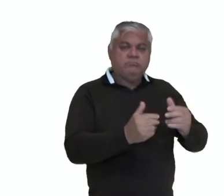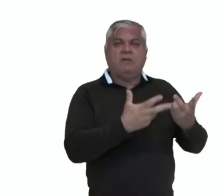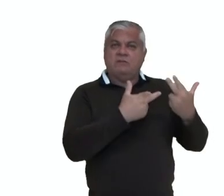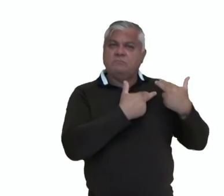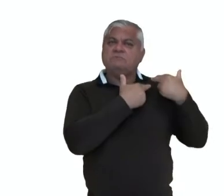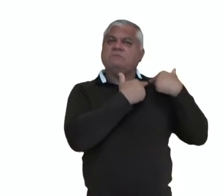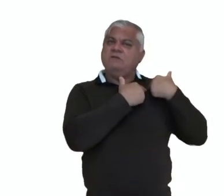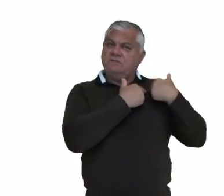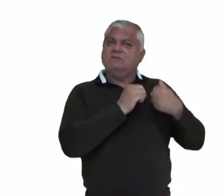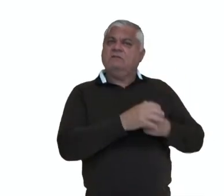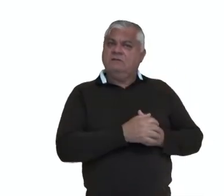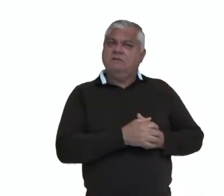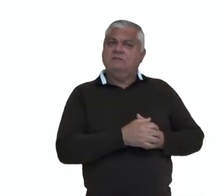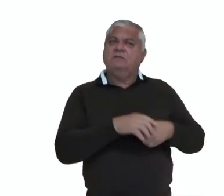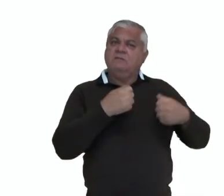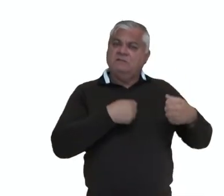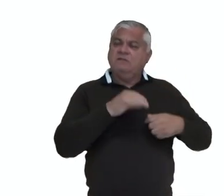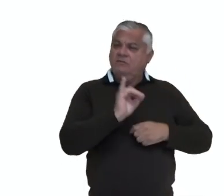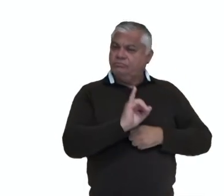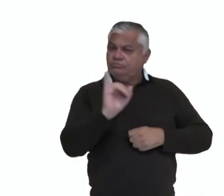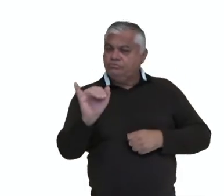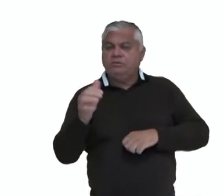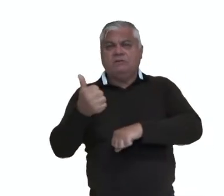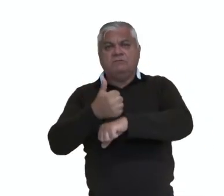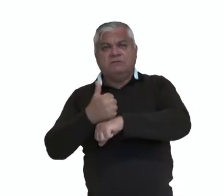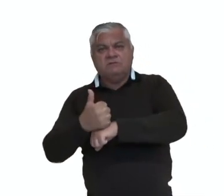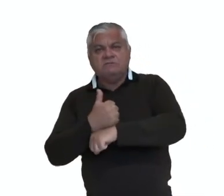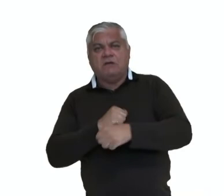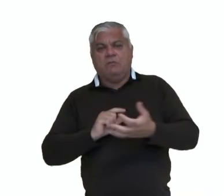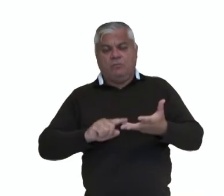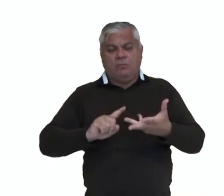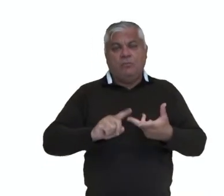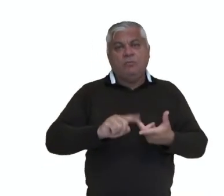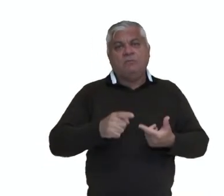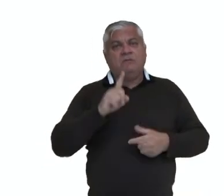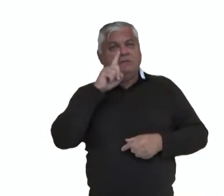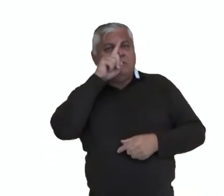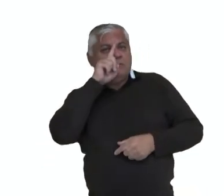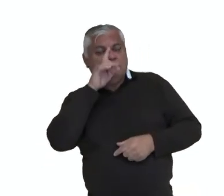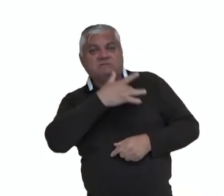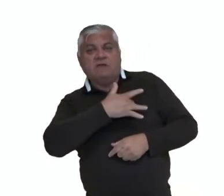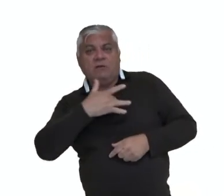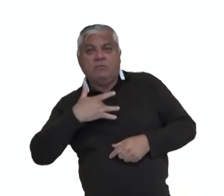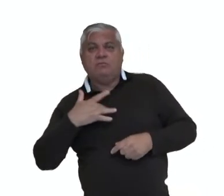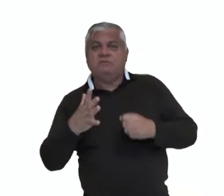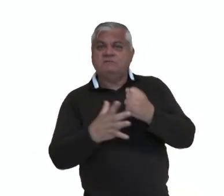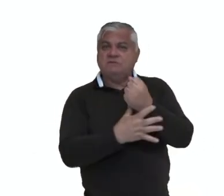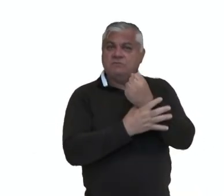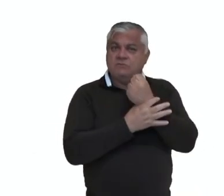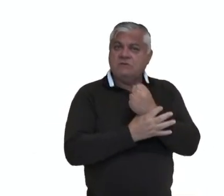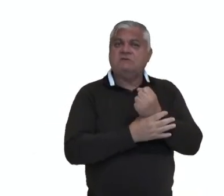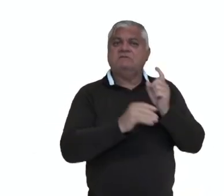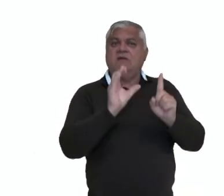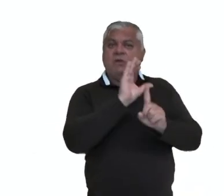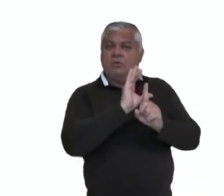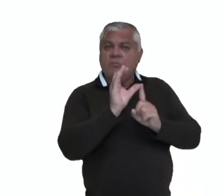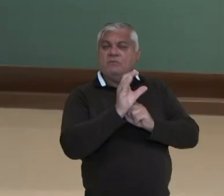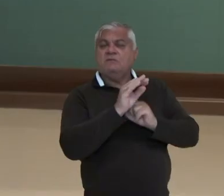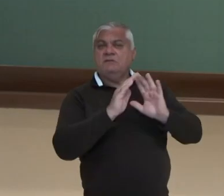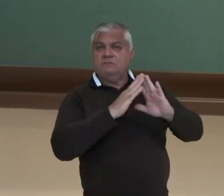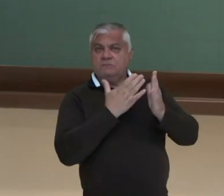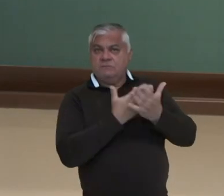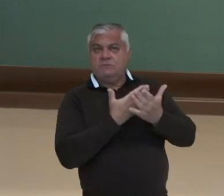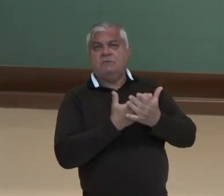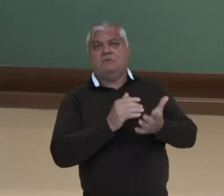Compartilhar com a direção informações sobre questões que possam colocar em risco a saúde, segurança, bem-estar da comunidade escolar, etc.